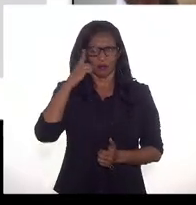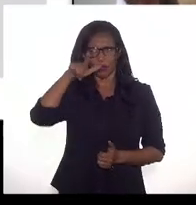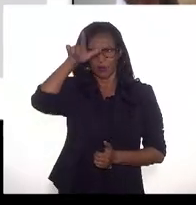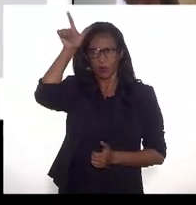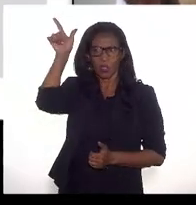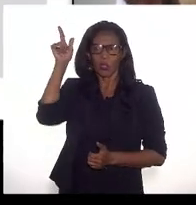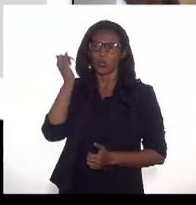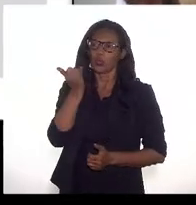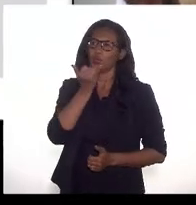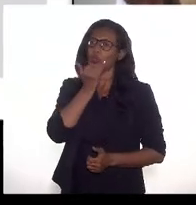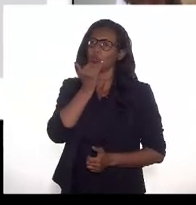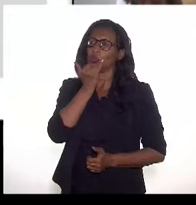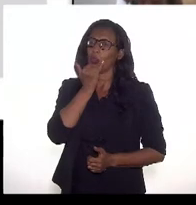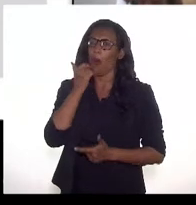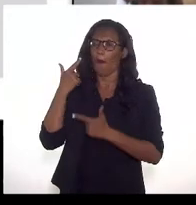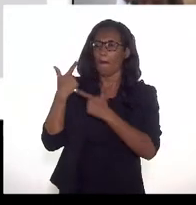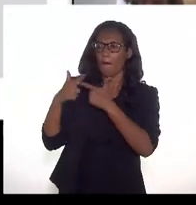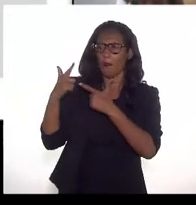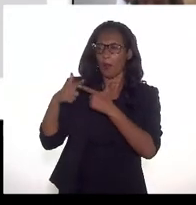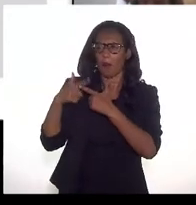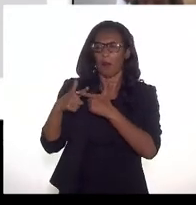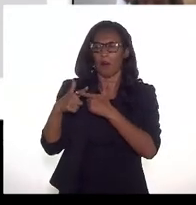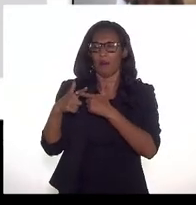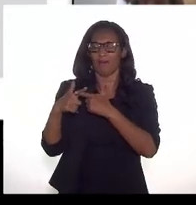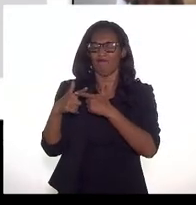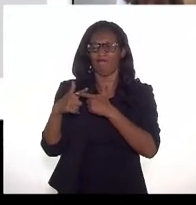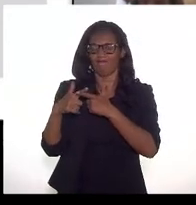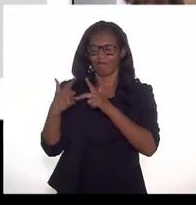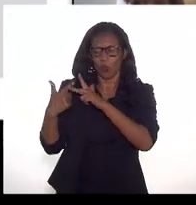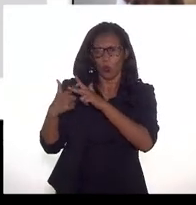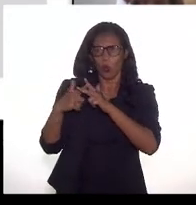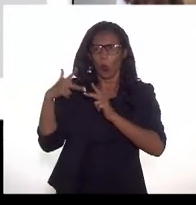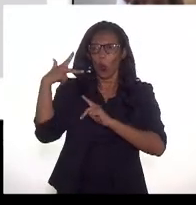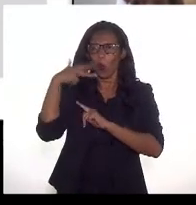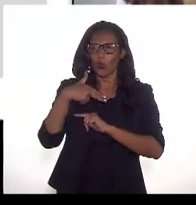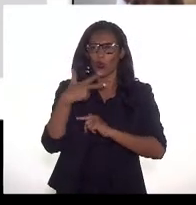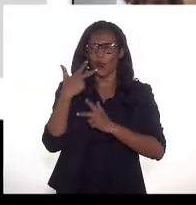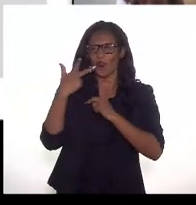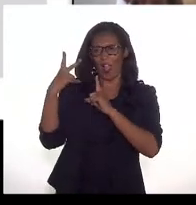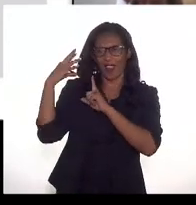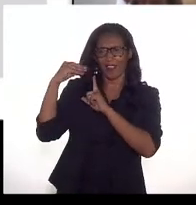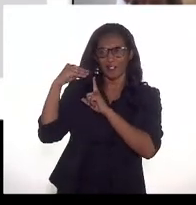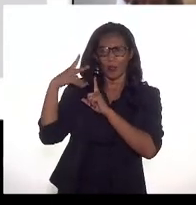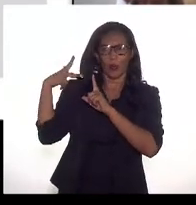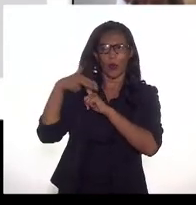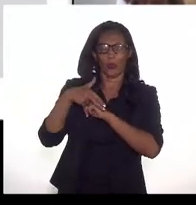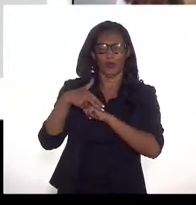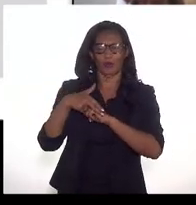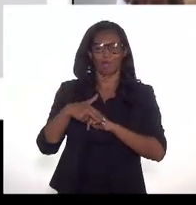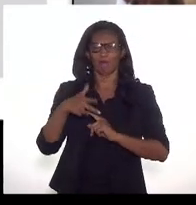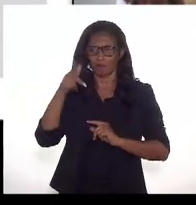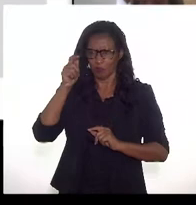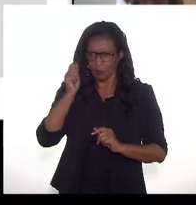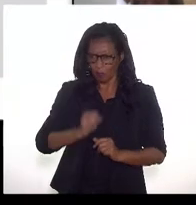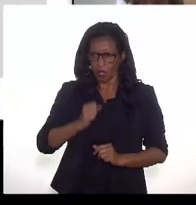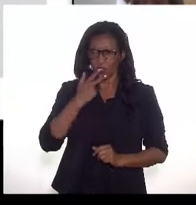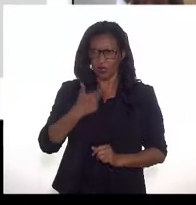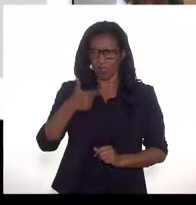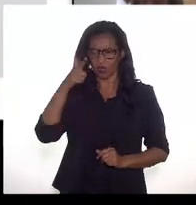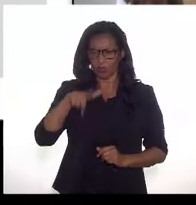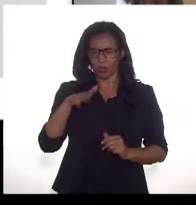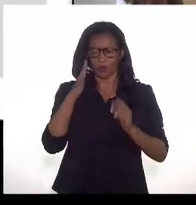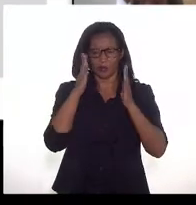problema técnico aqui e cortou a fala. O senhor, com gentileza, pode repetir a pergunta? O senhor, na